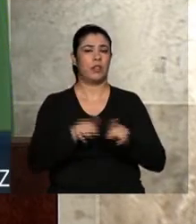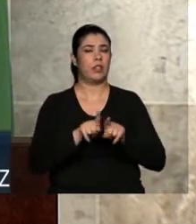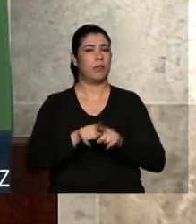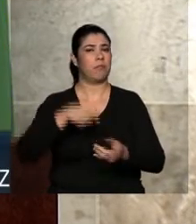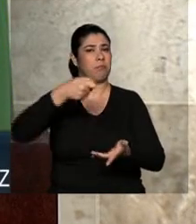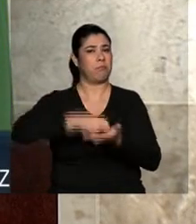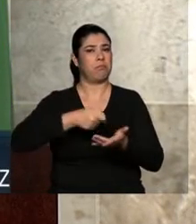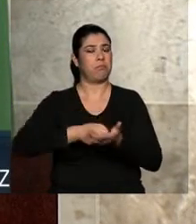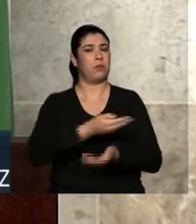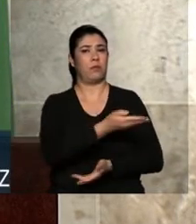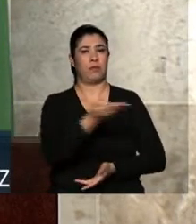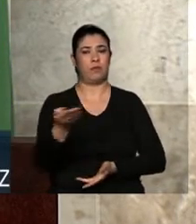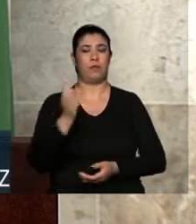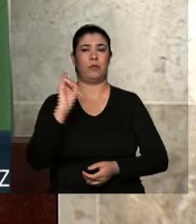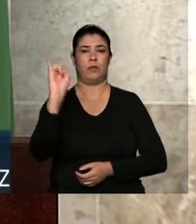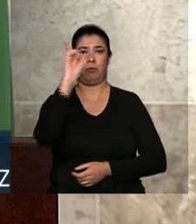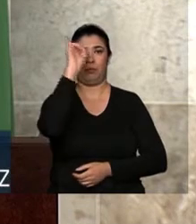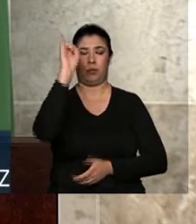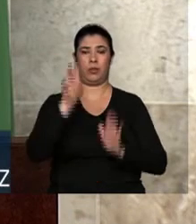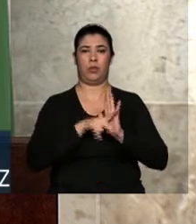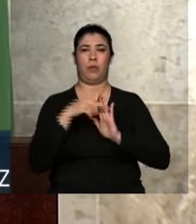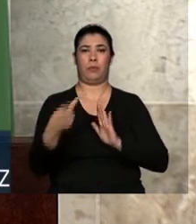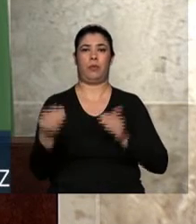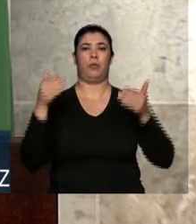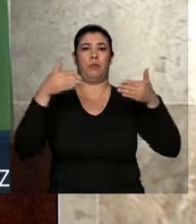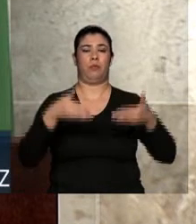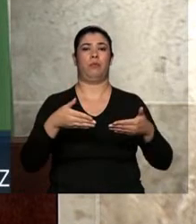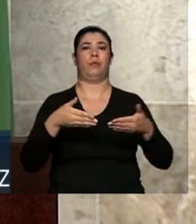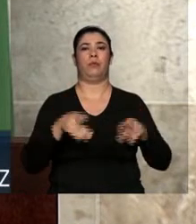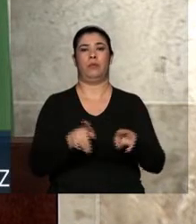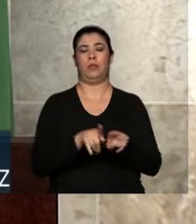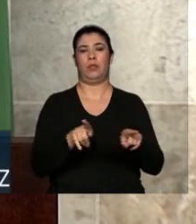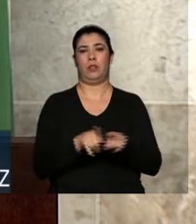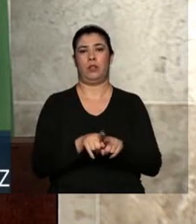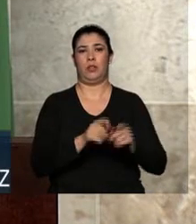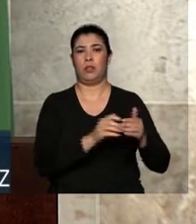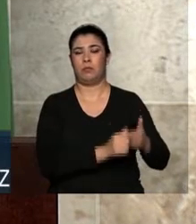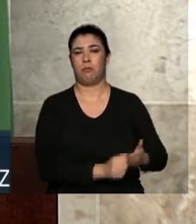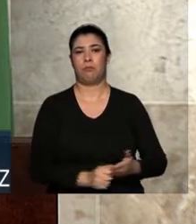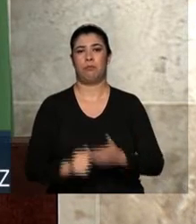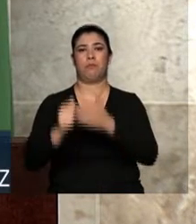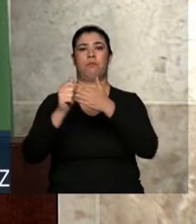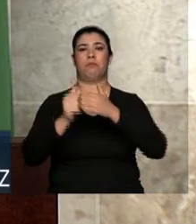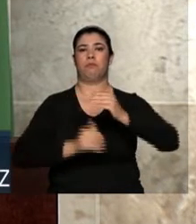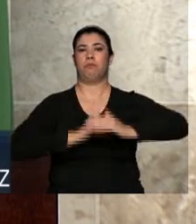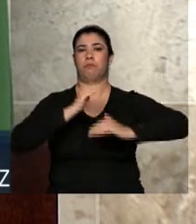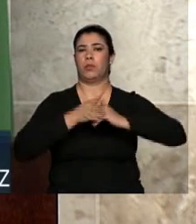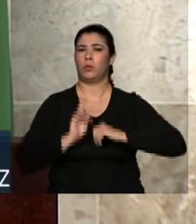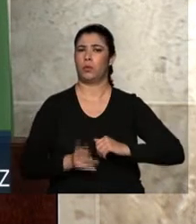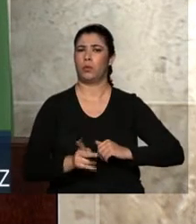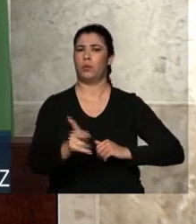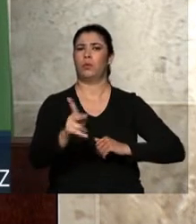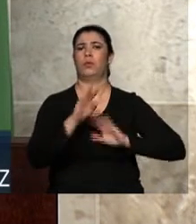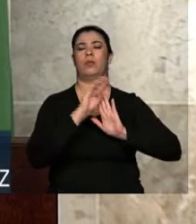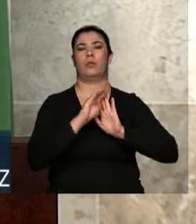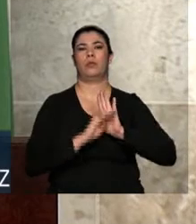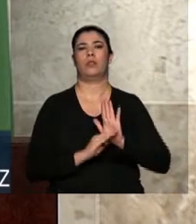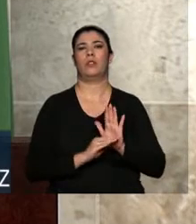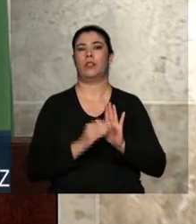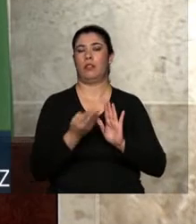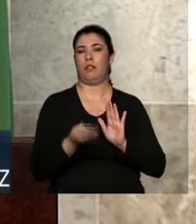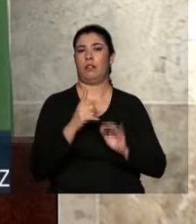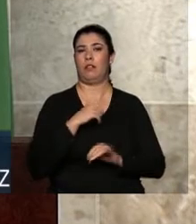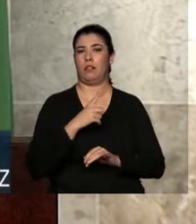senhores, a importância dessa participação para levar a cabo esse programa, que é um